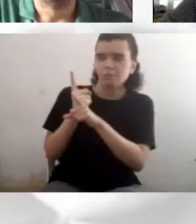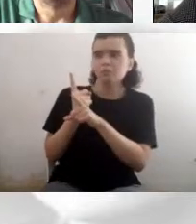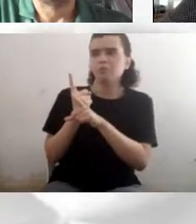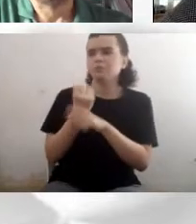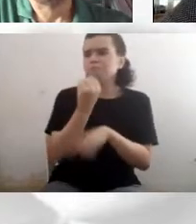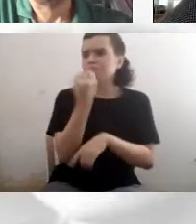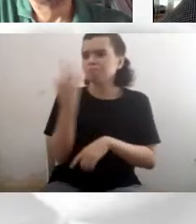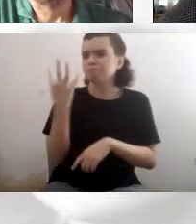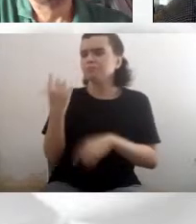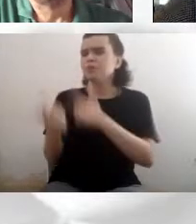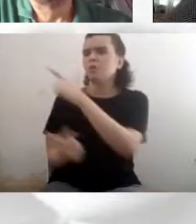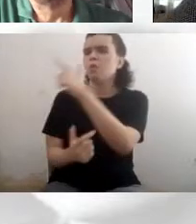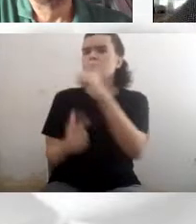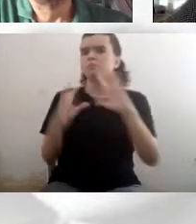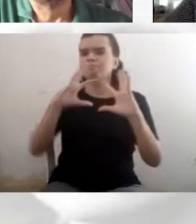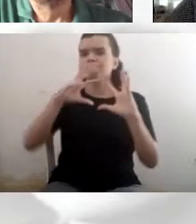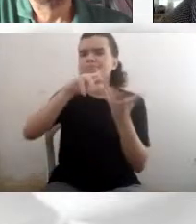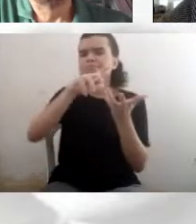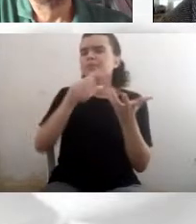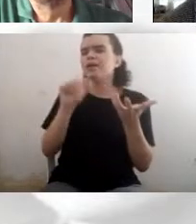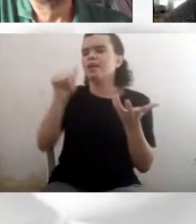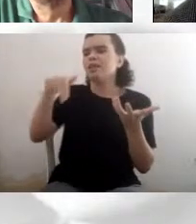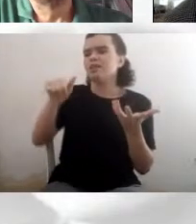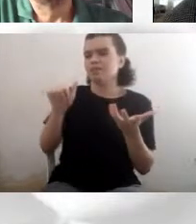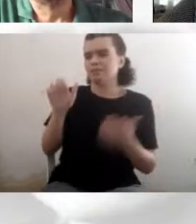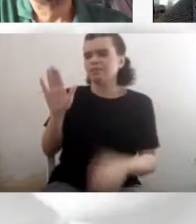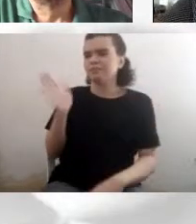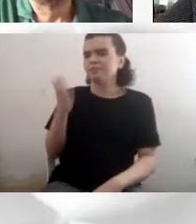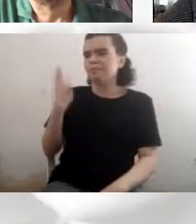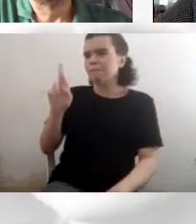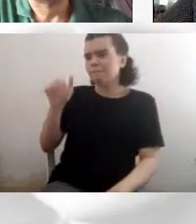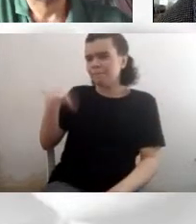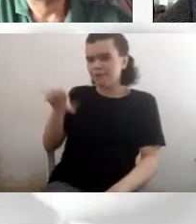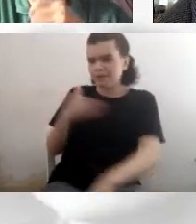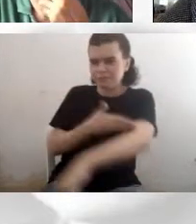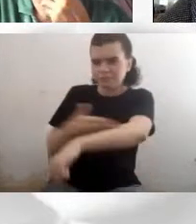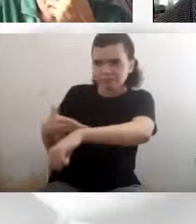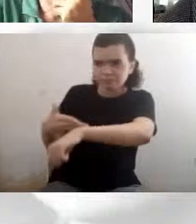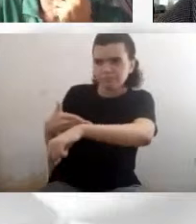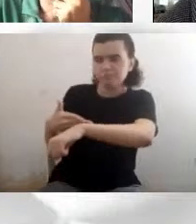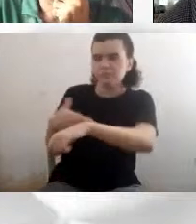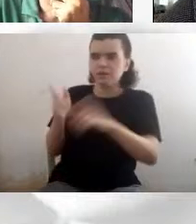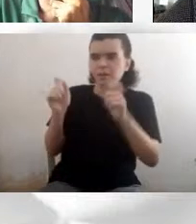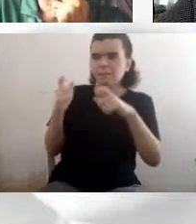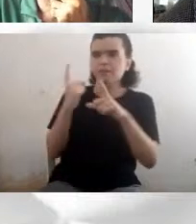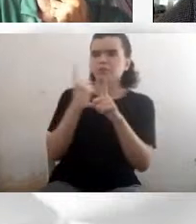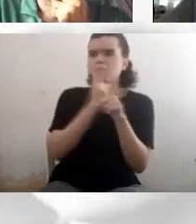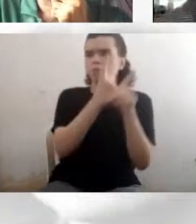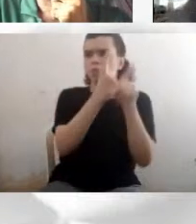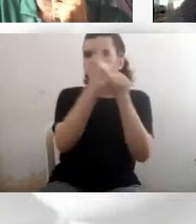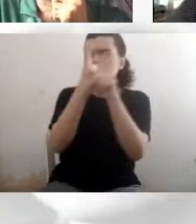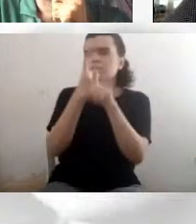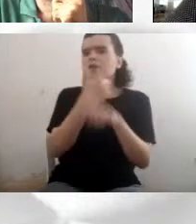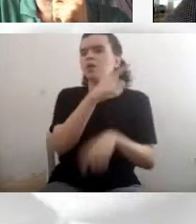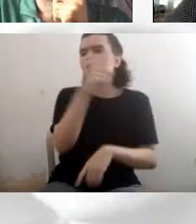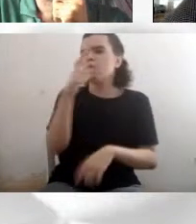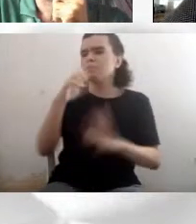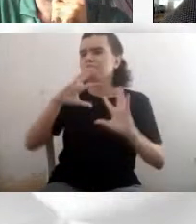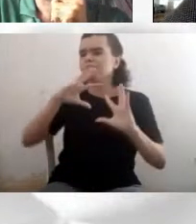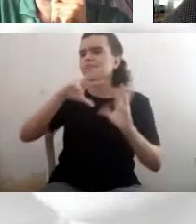a minha especialidade é descobrir anas brancas, mas sim, a gente descobre, descobriu um monte de